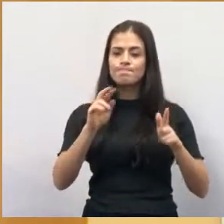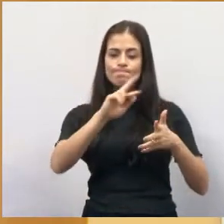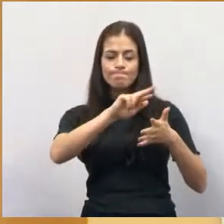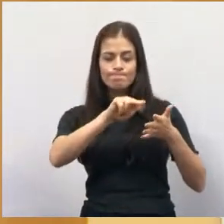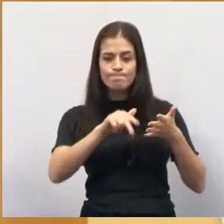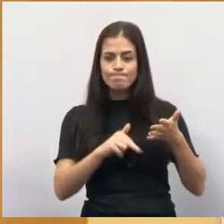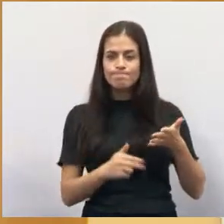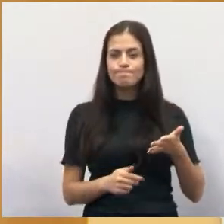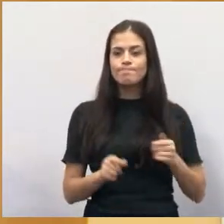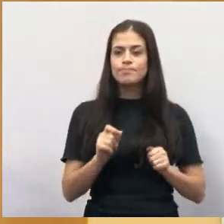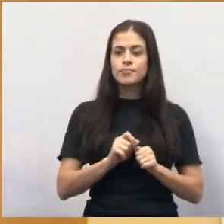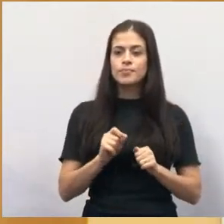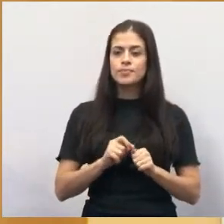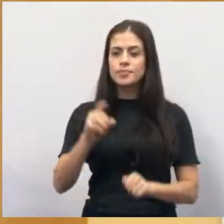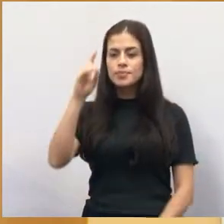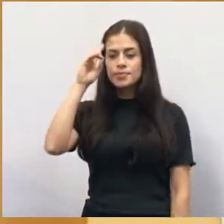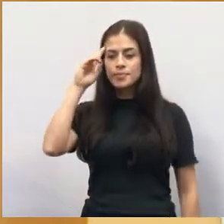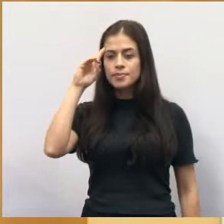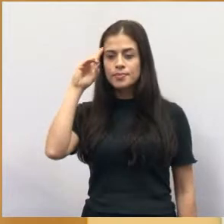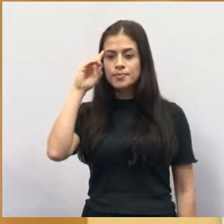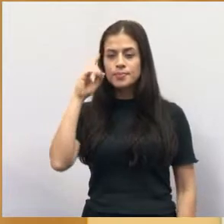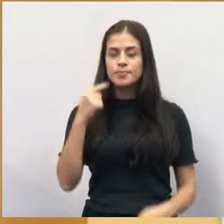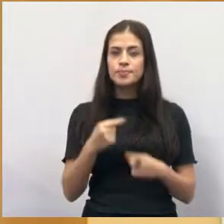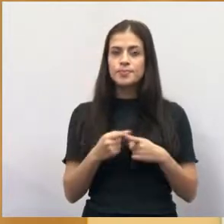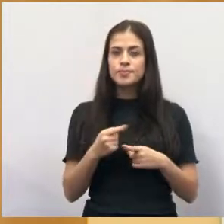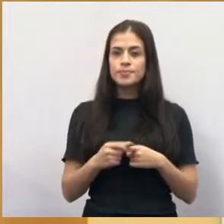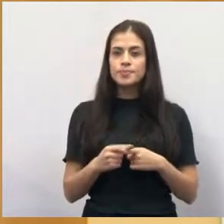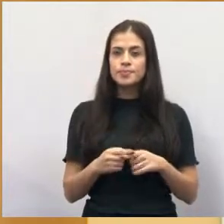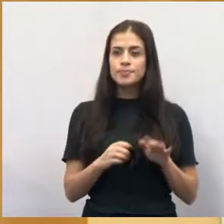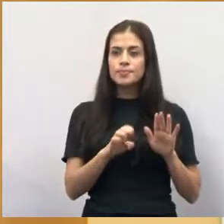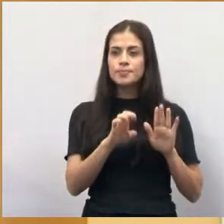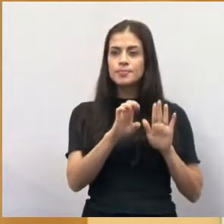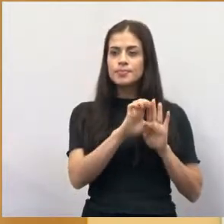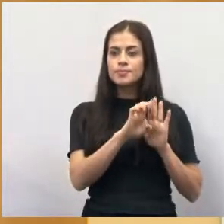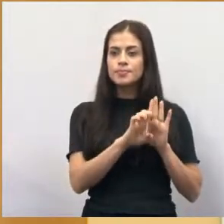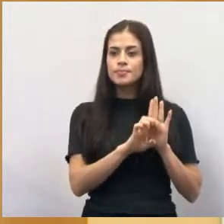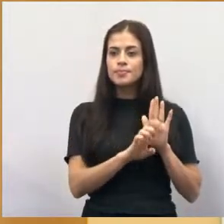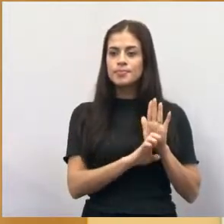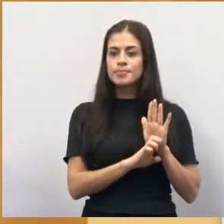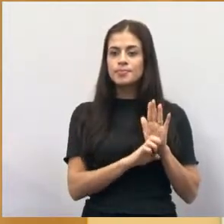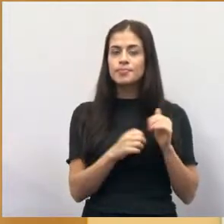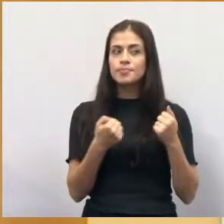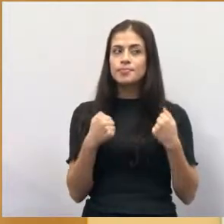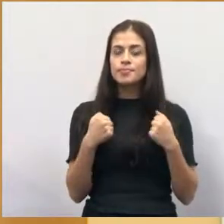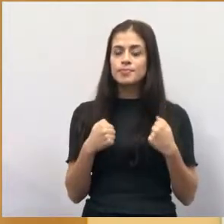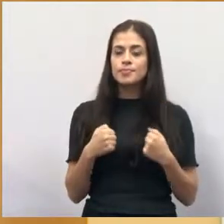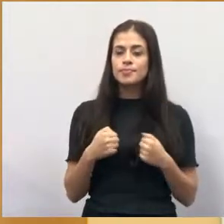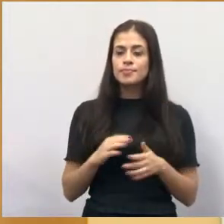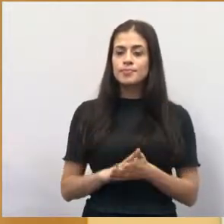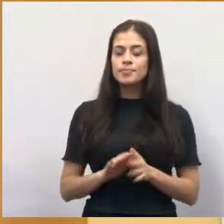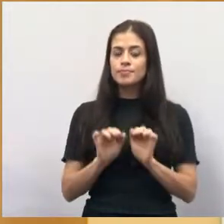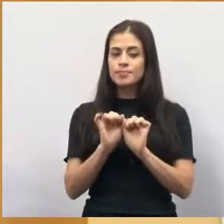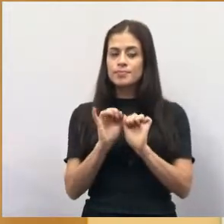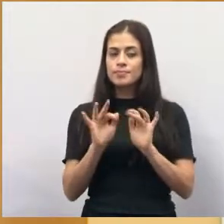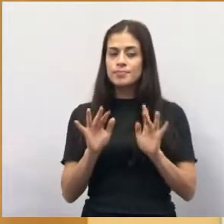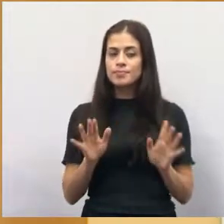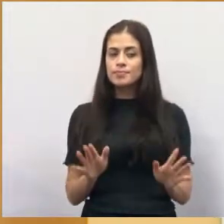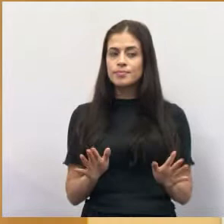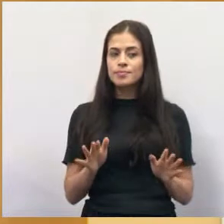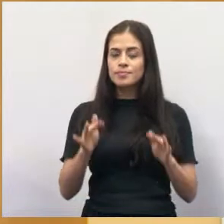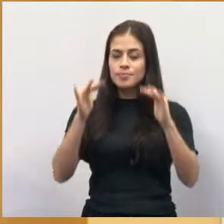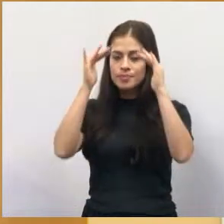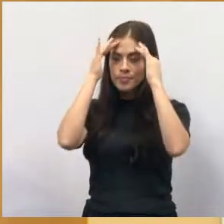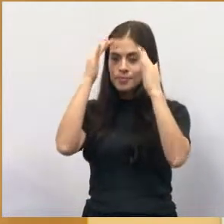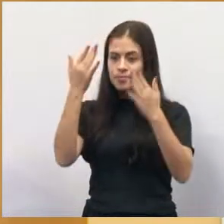fazer aqui no dia a dia. Porque está no nosso estatuto, que nós devemos ser transparentes, honestos e também cuidar